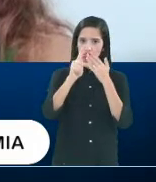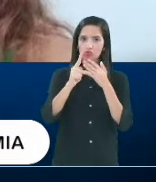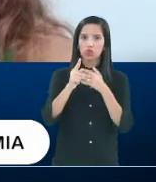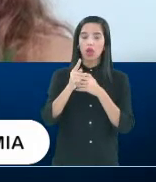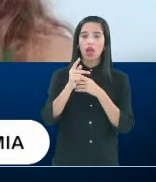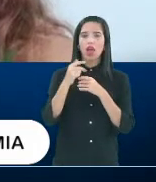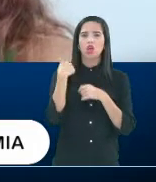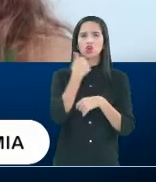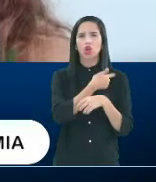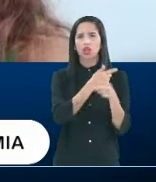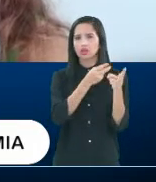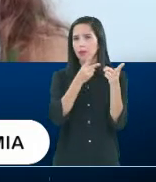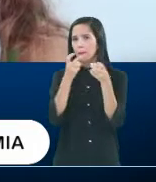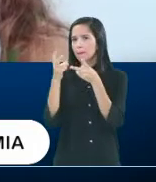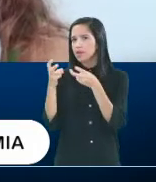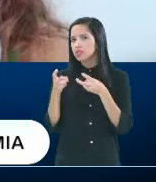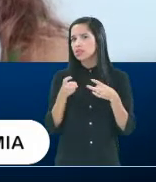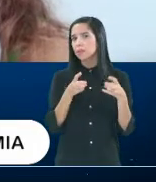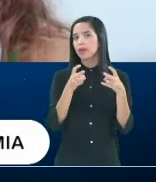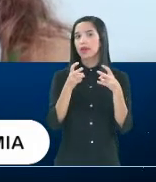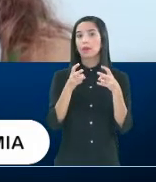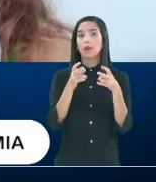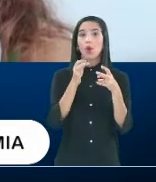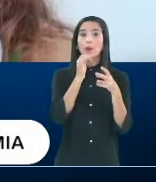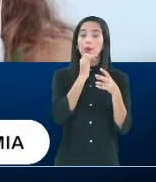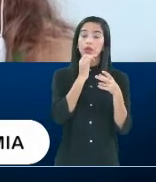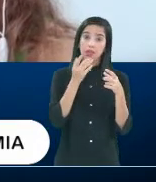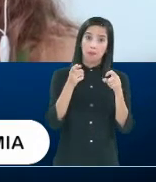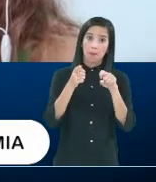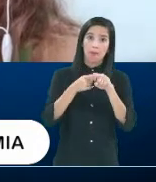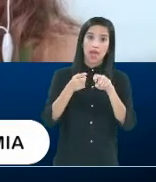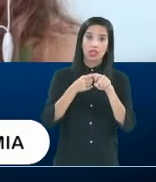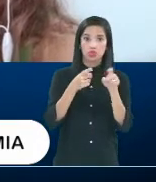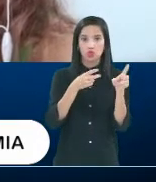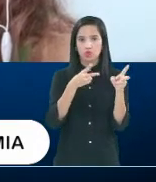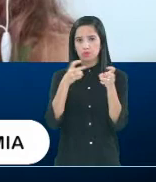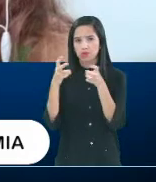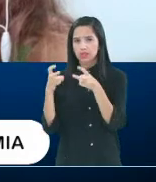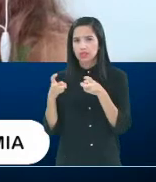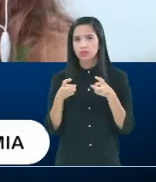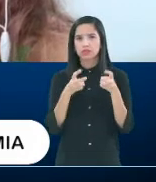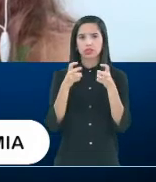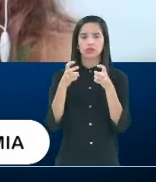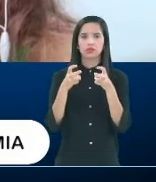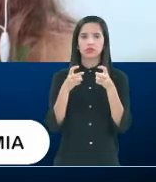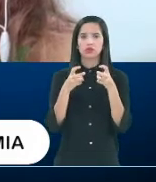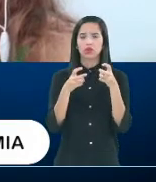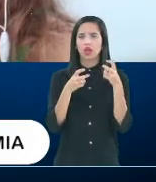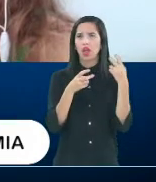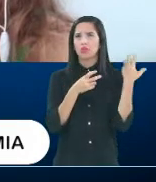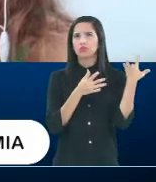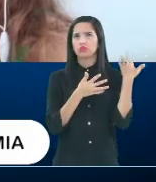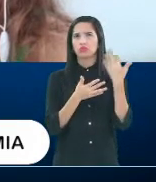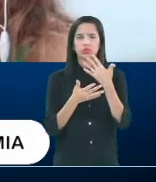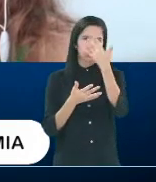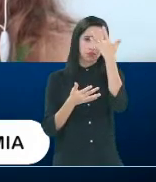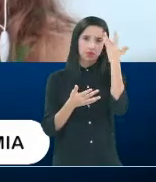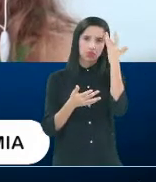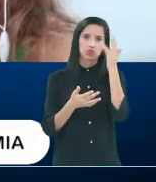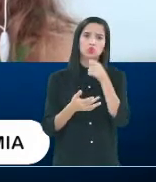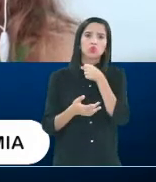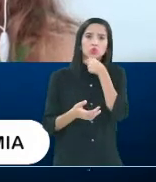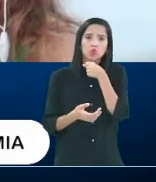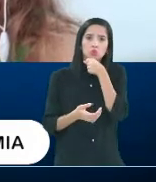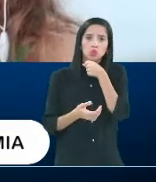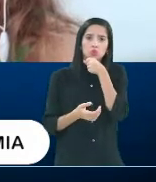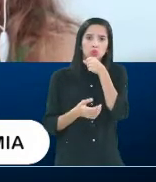diagnosticado aí, aliás, os médicos têm constatado que, durante muito tempo, eram os idosos, as pessoas da terceira